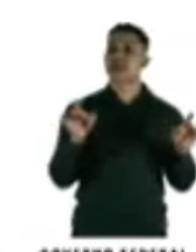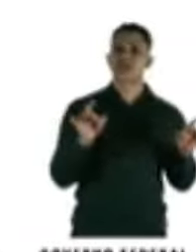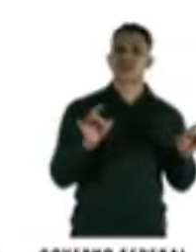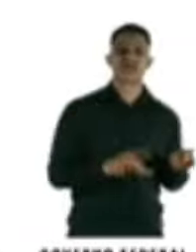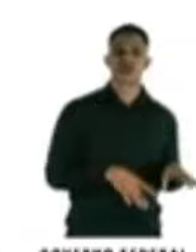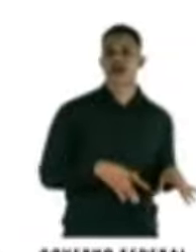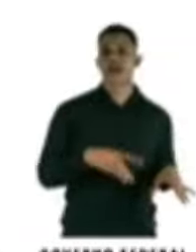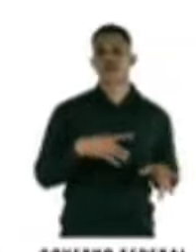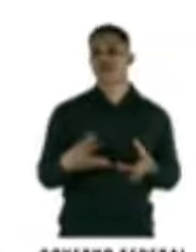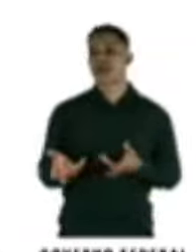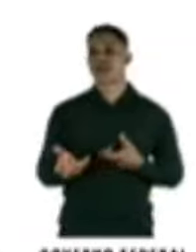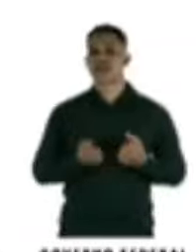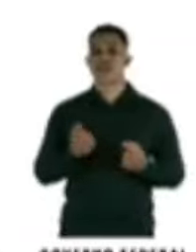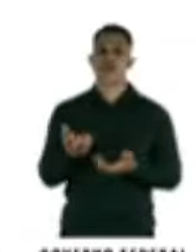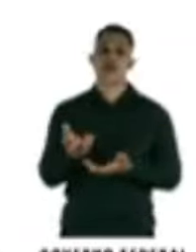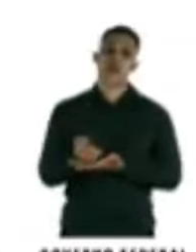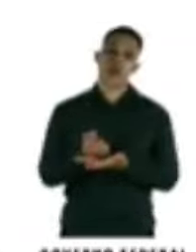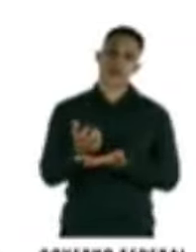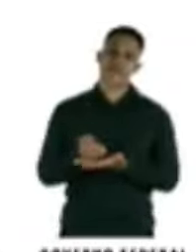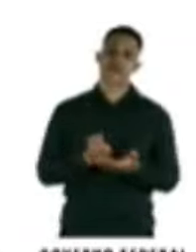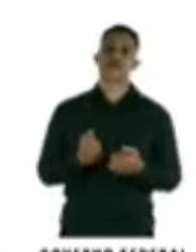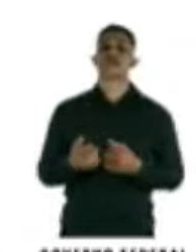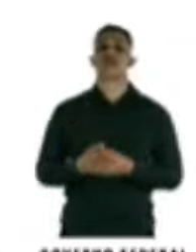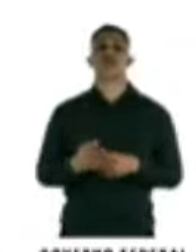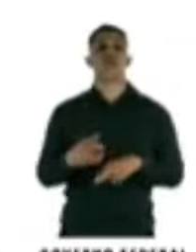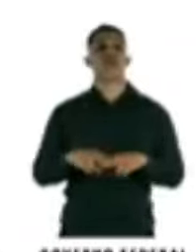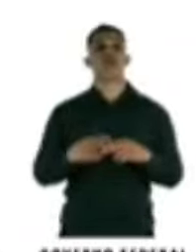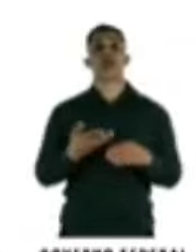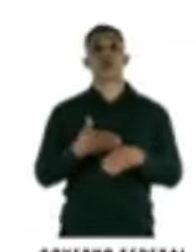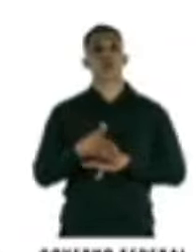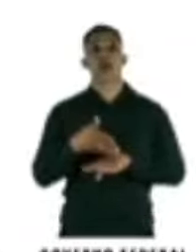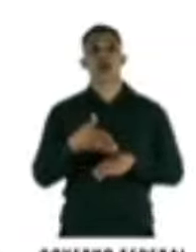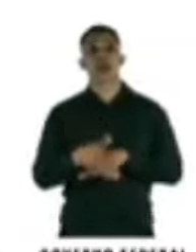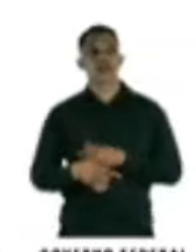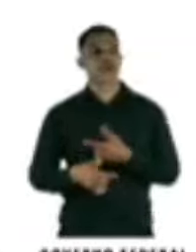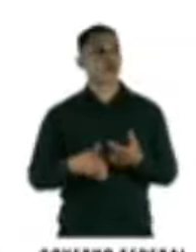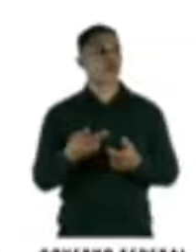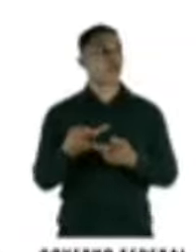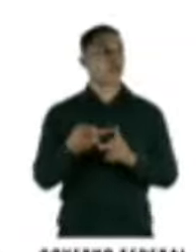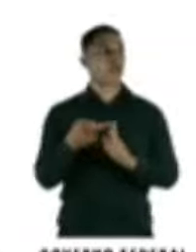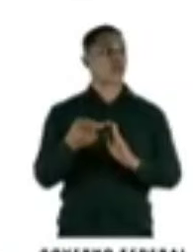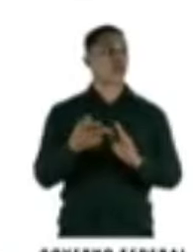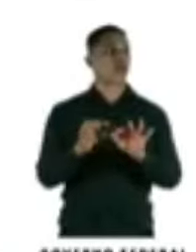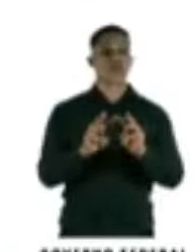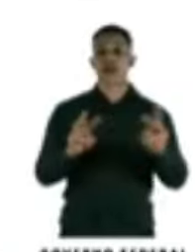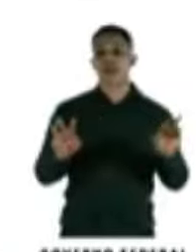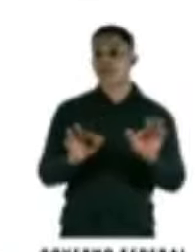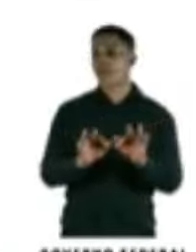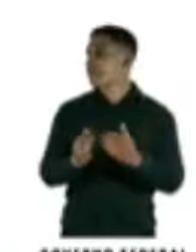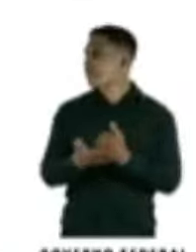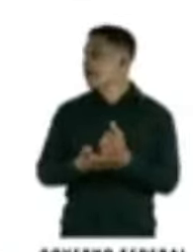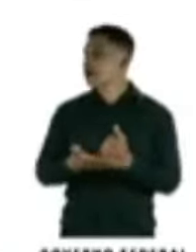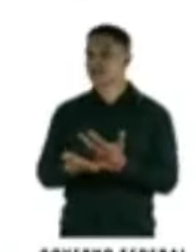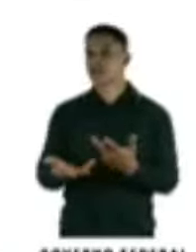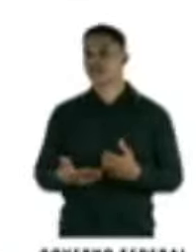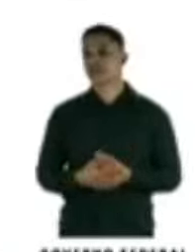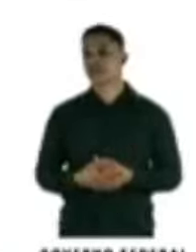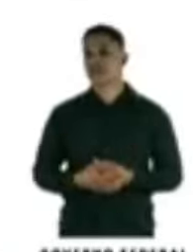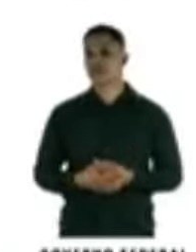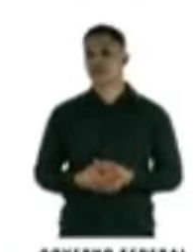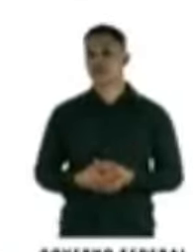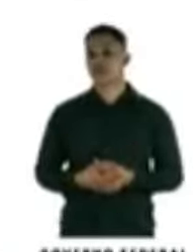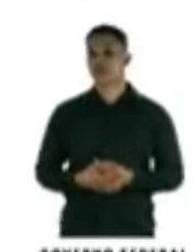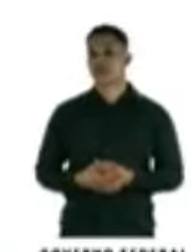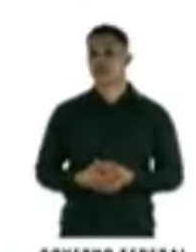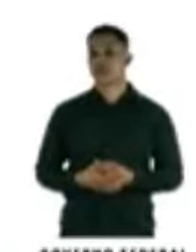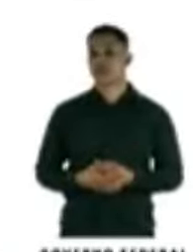receber o benefício por não acessar serviços básicos, como os serviços de saúde e educação, que a gente